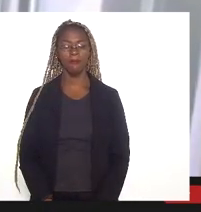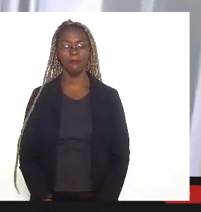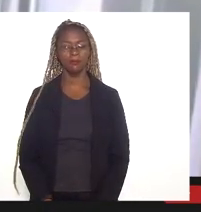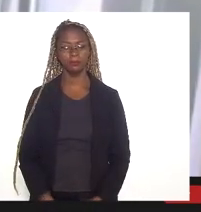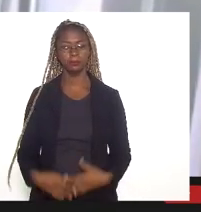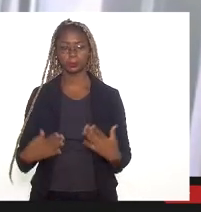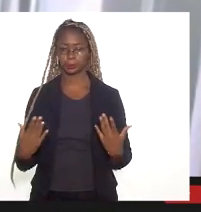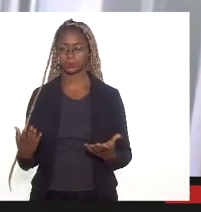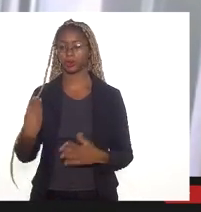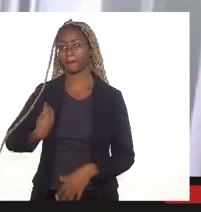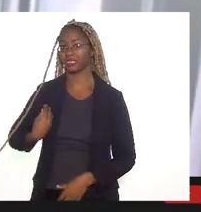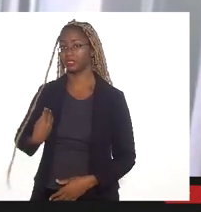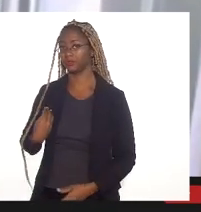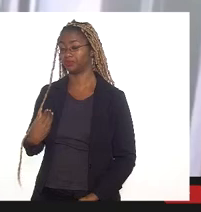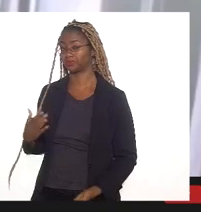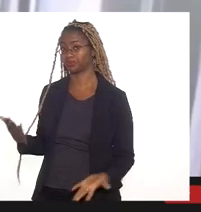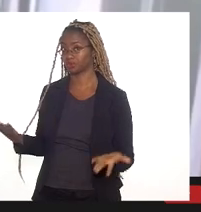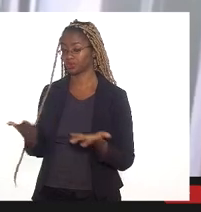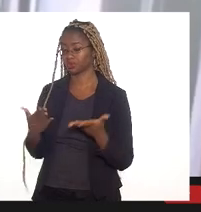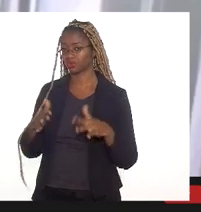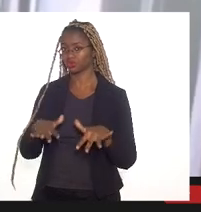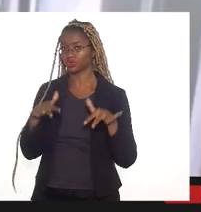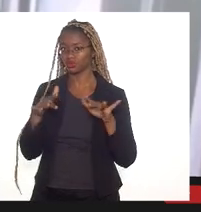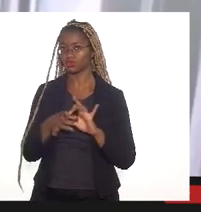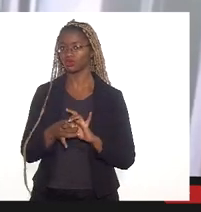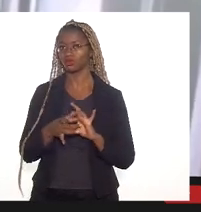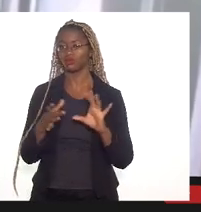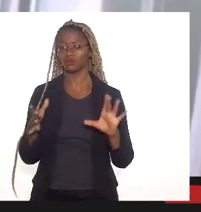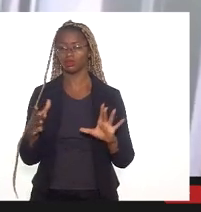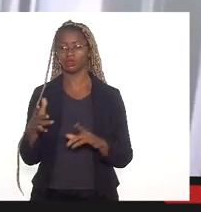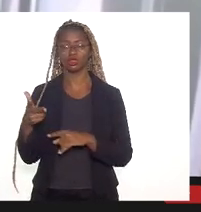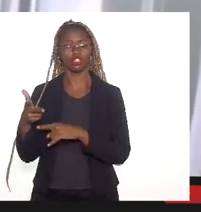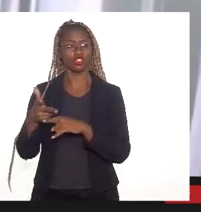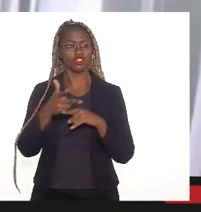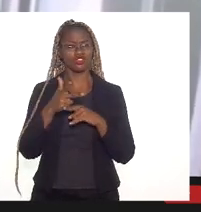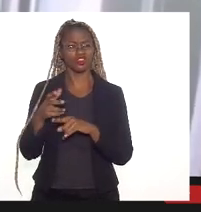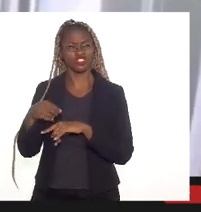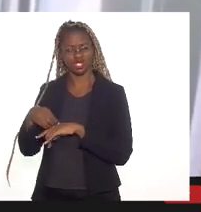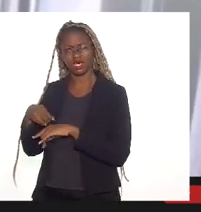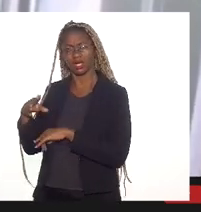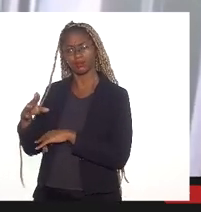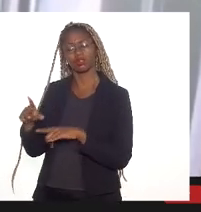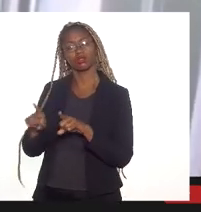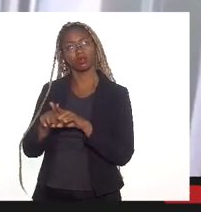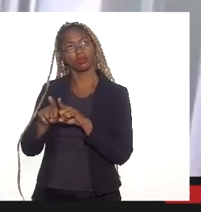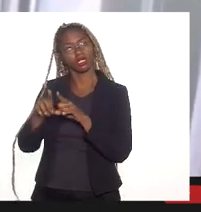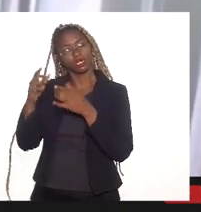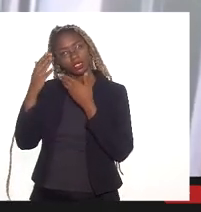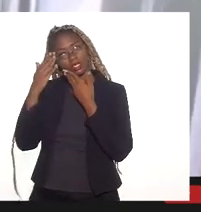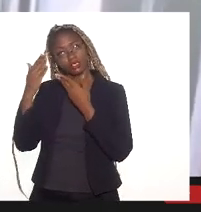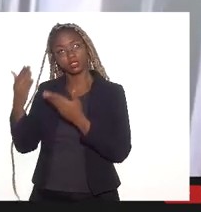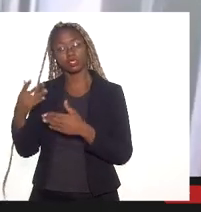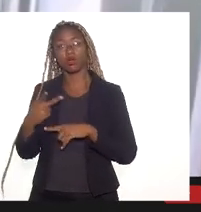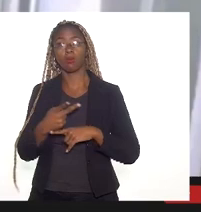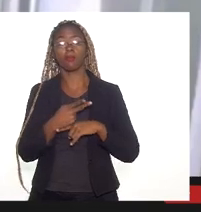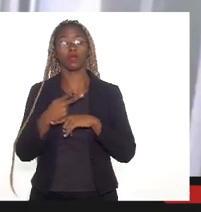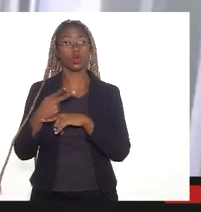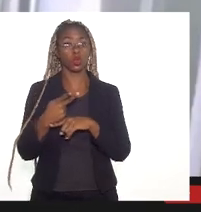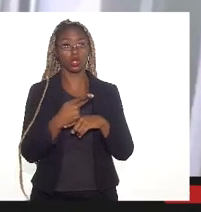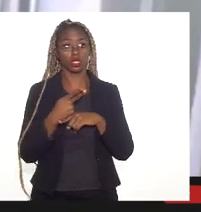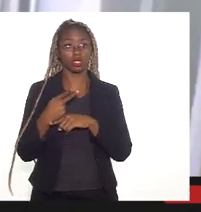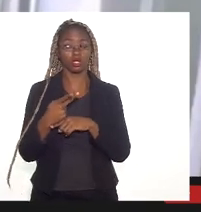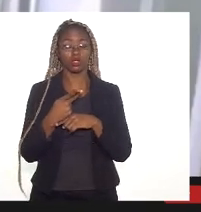Participar da nossa audiência por meio de um vídeo que encaminhou, também eu quero agradecer o procurador da